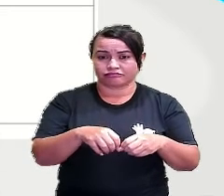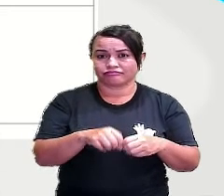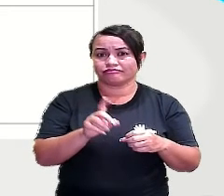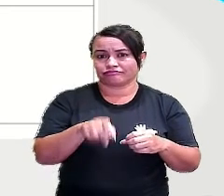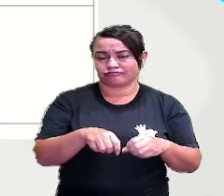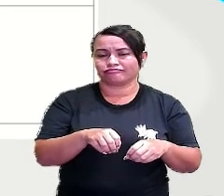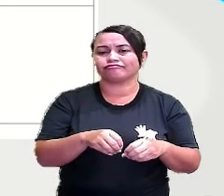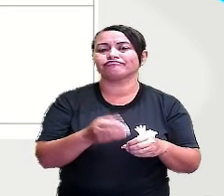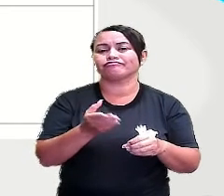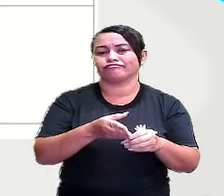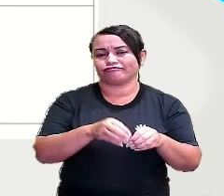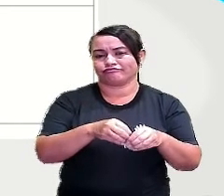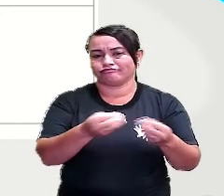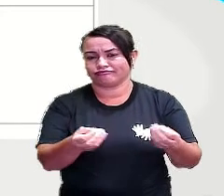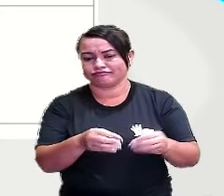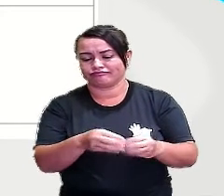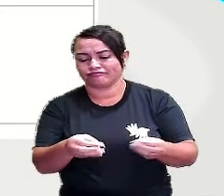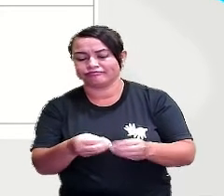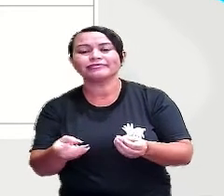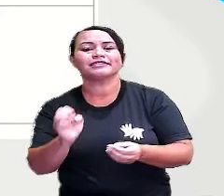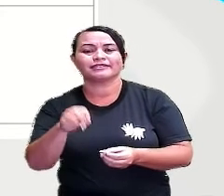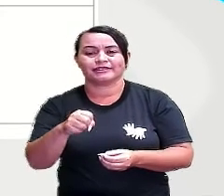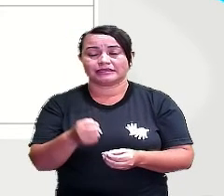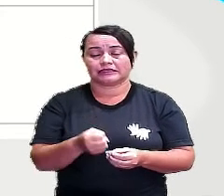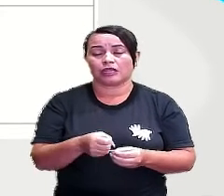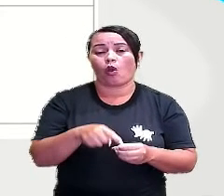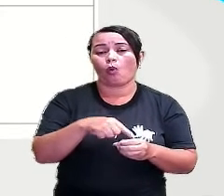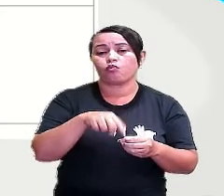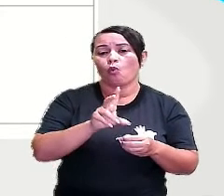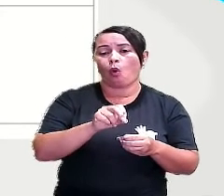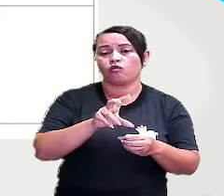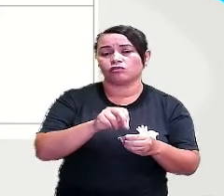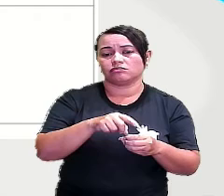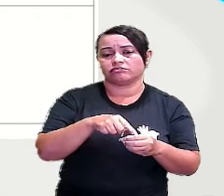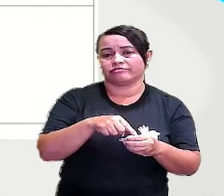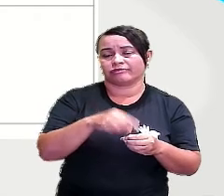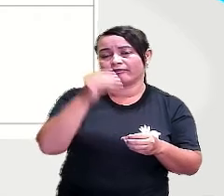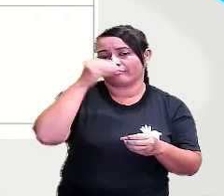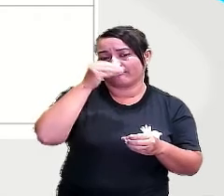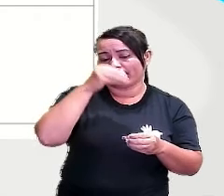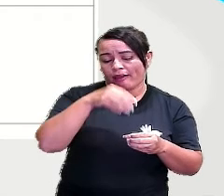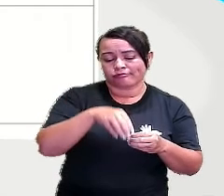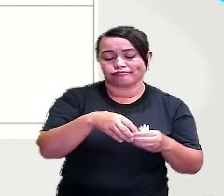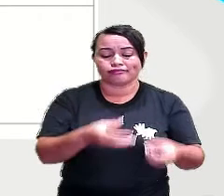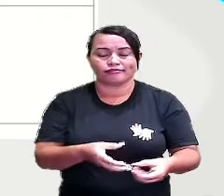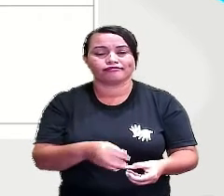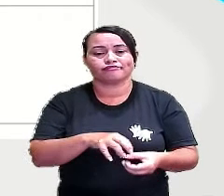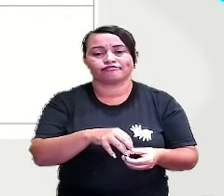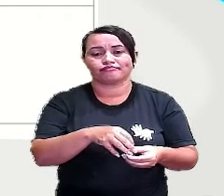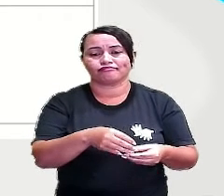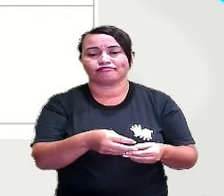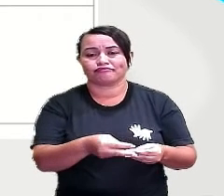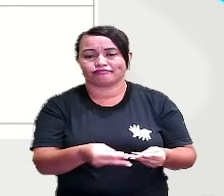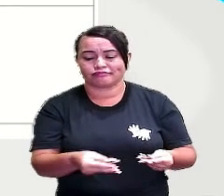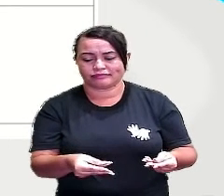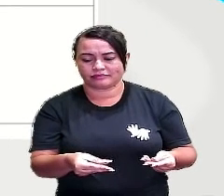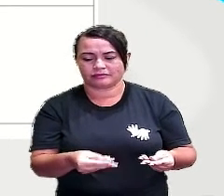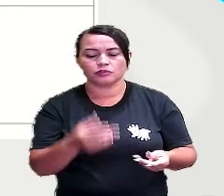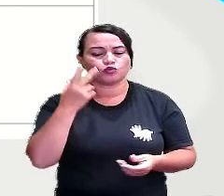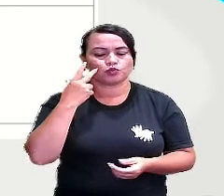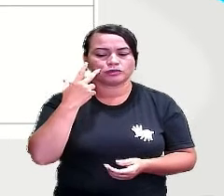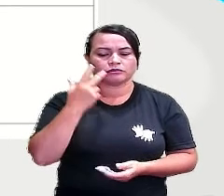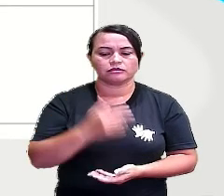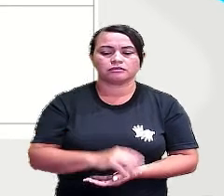É provável, né? O ovo é frágil, então, quando eu deixo cair, é provável que todos eles se quebrem.